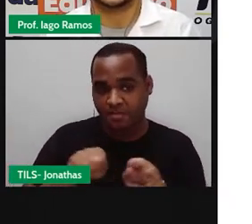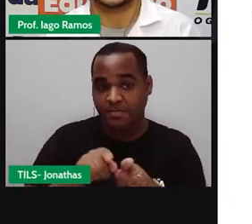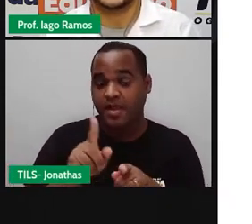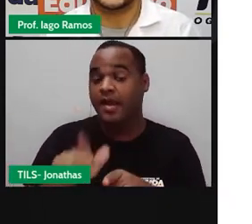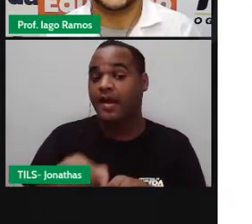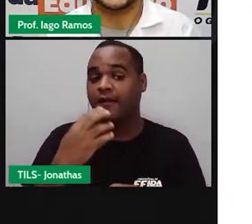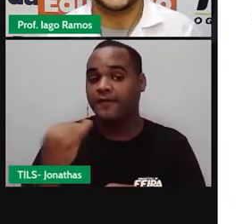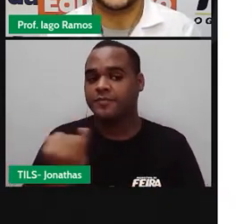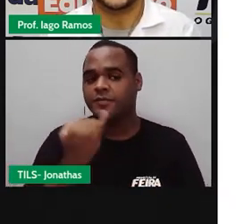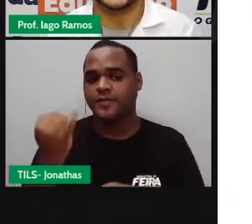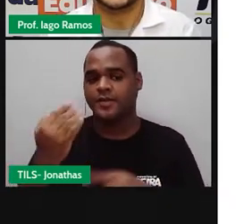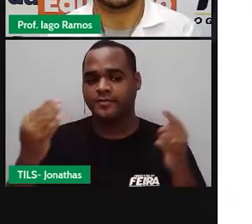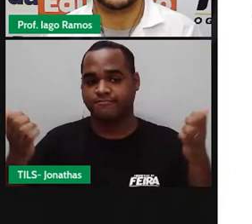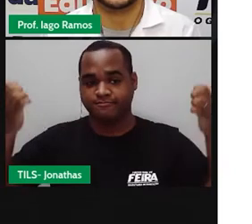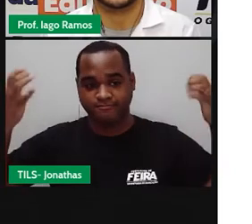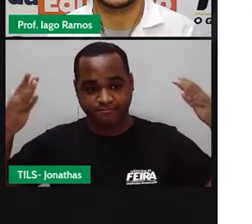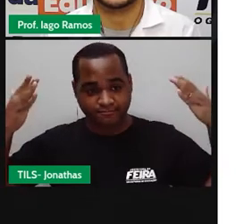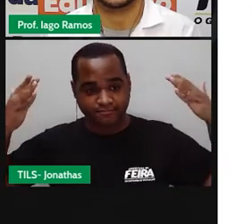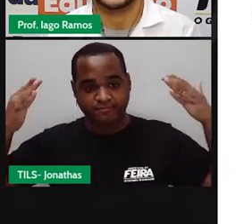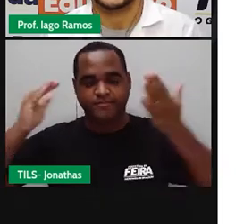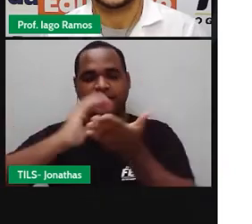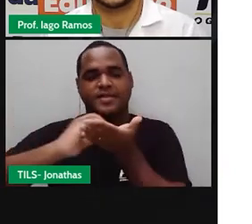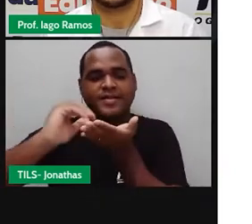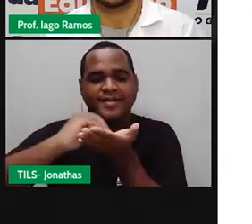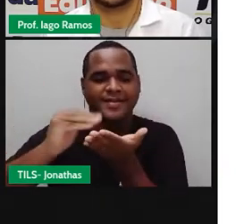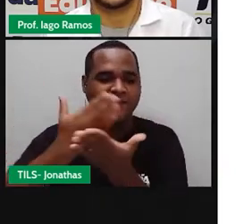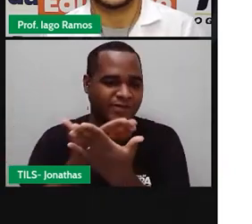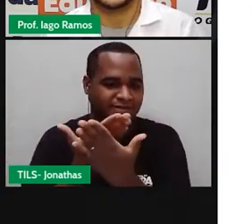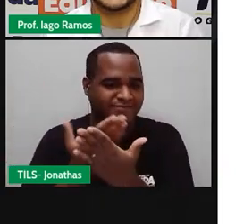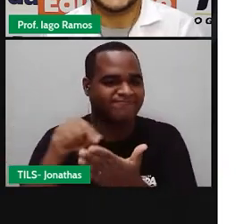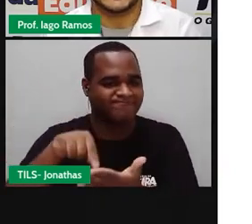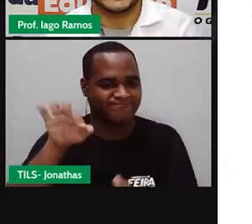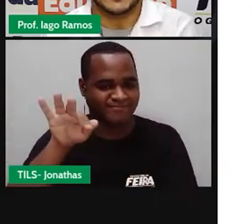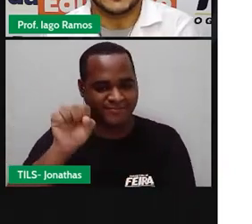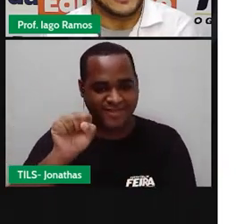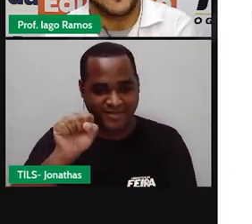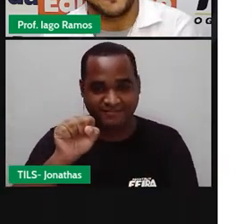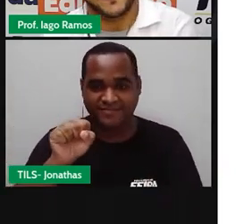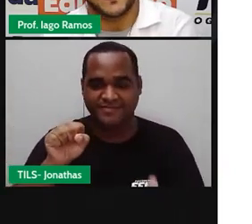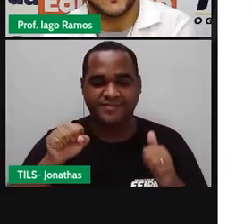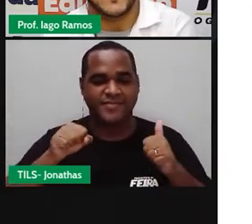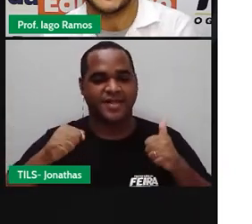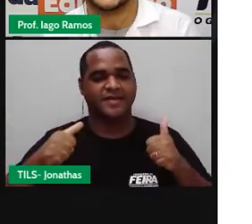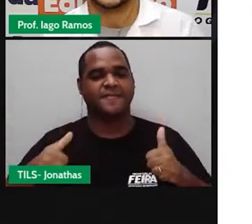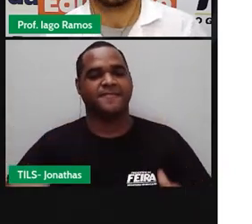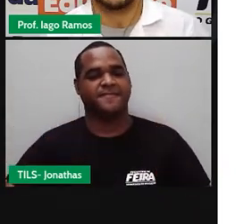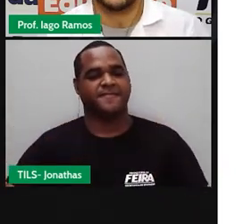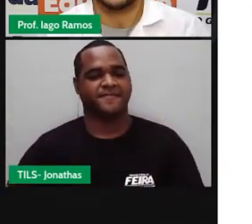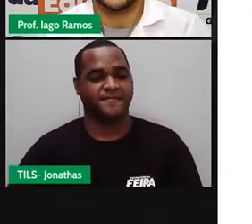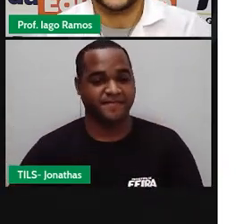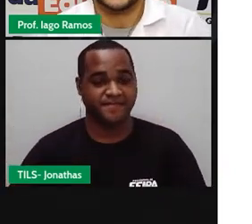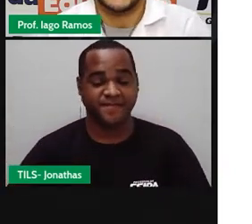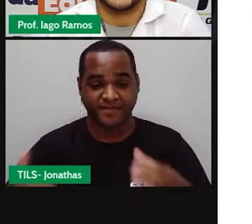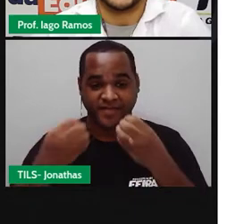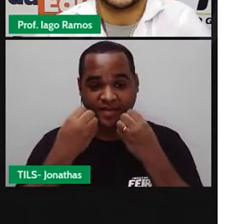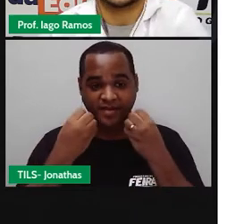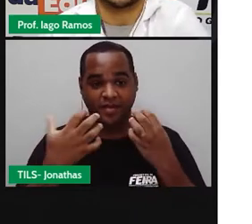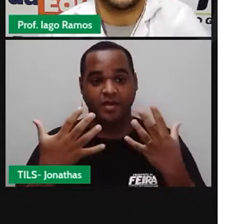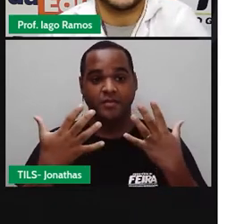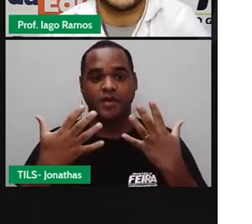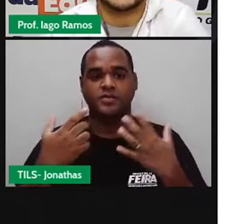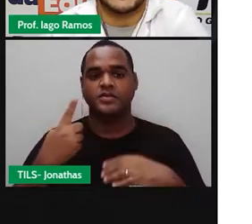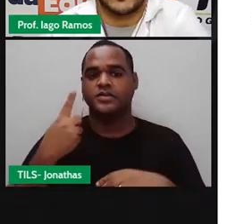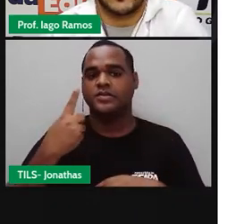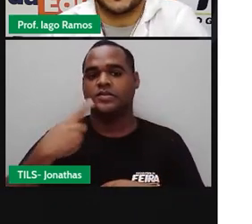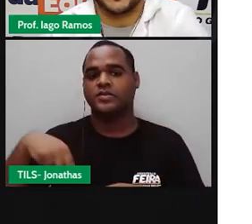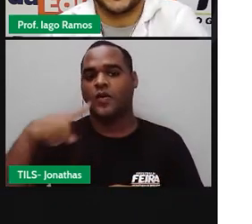cartaz da Secretaria Municipal de Educação de Feira de Santana. Bom, o é que a gente